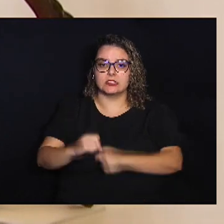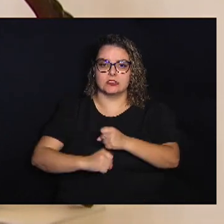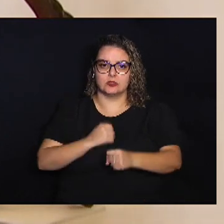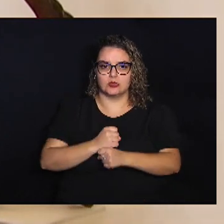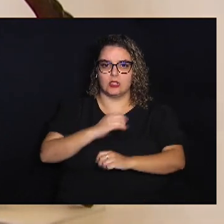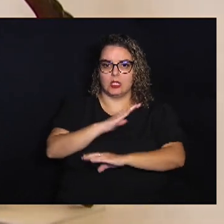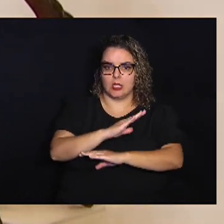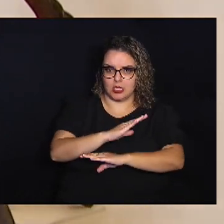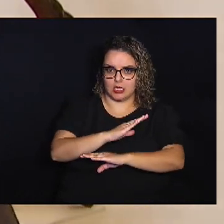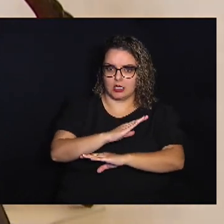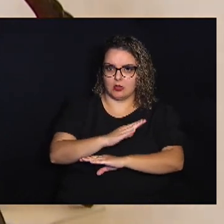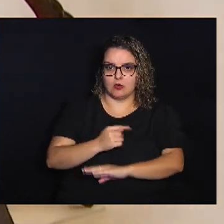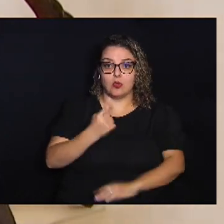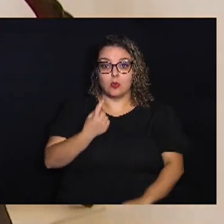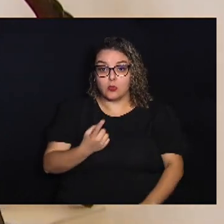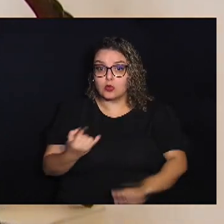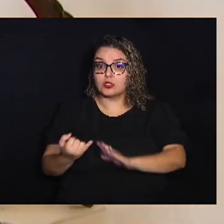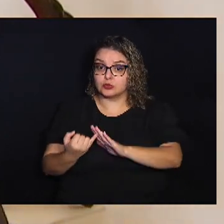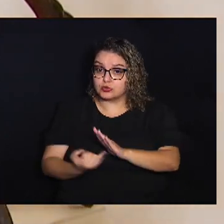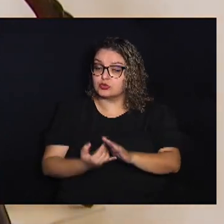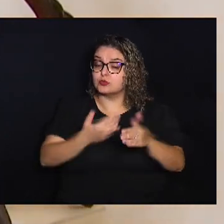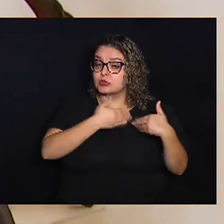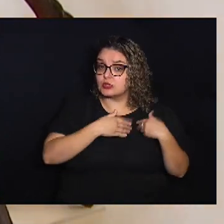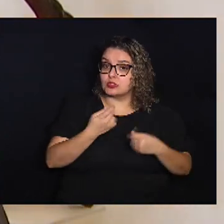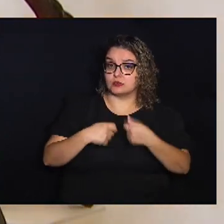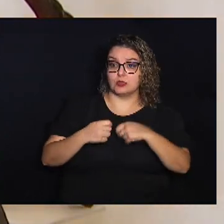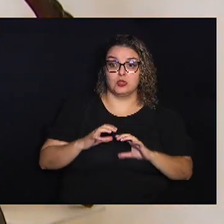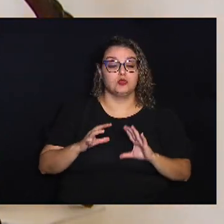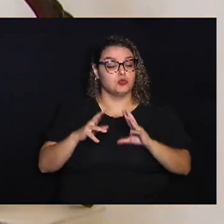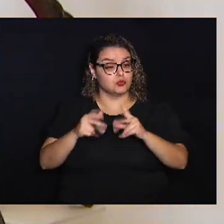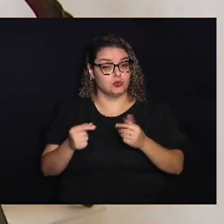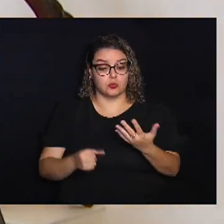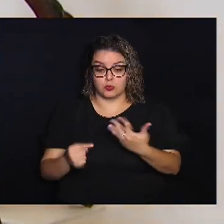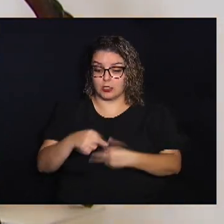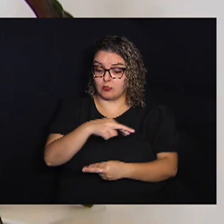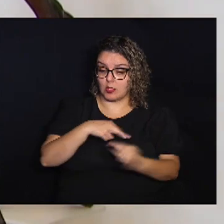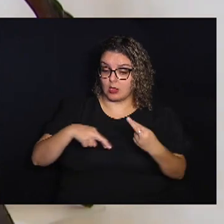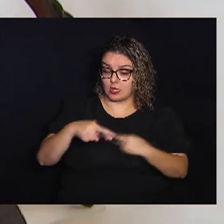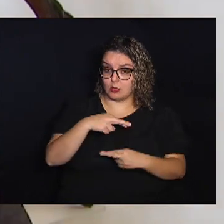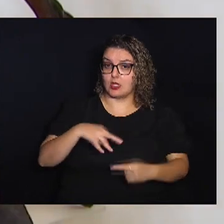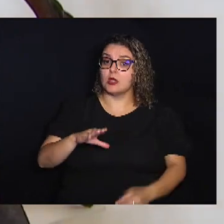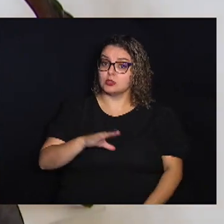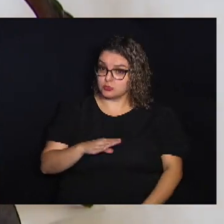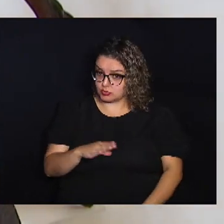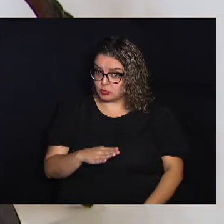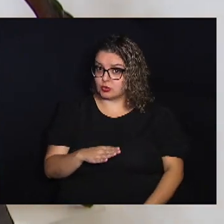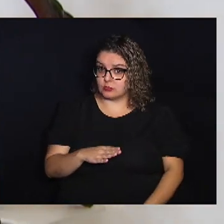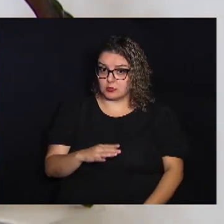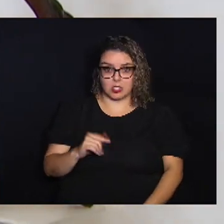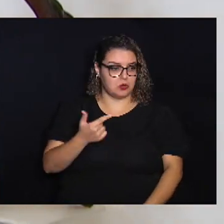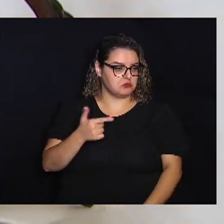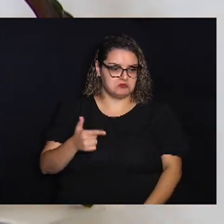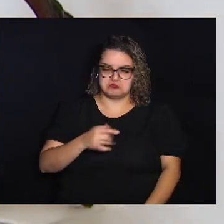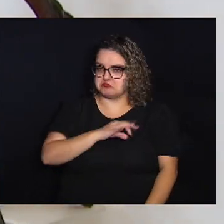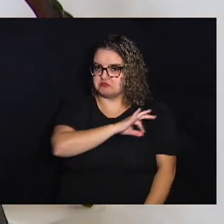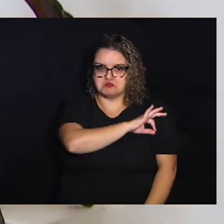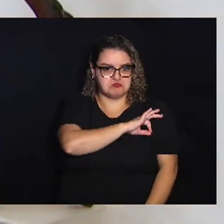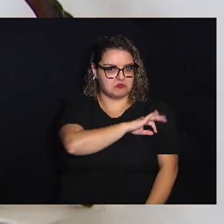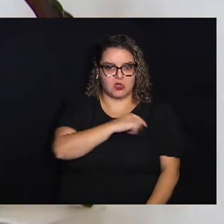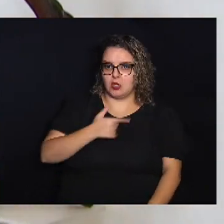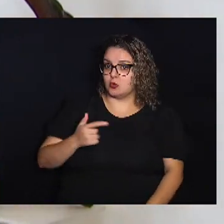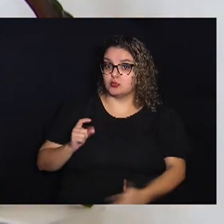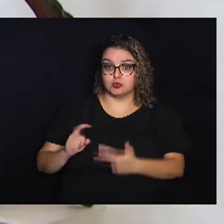Instituições Responsáveis pela administração De todas as questões Relacionadas à cidade Você não tinha prefeitura Você não tinha um